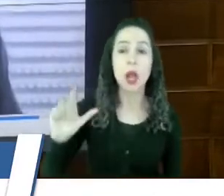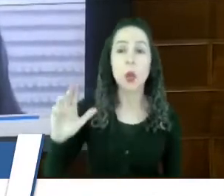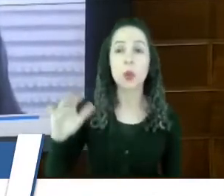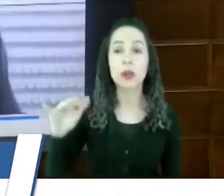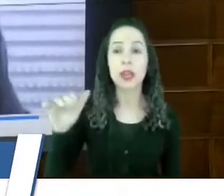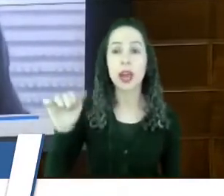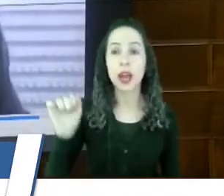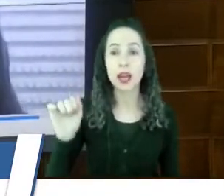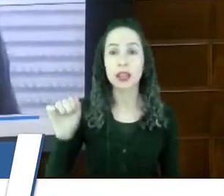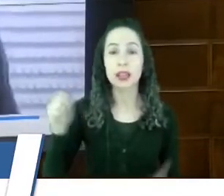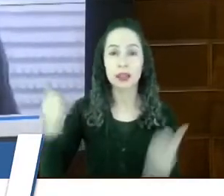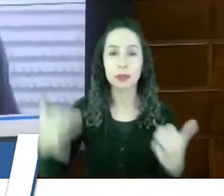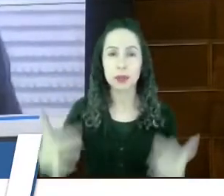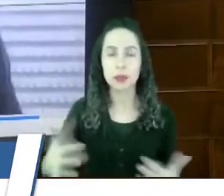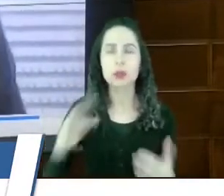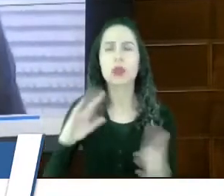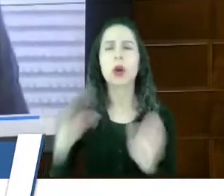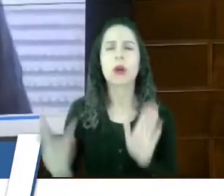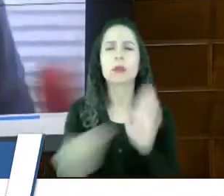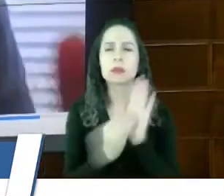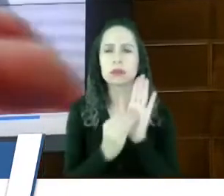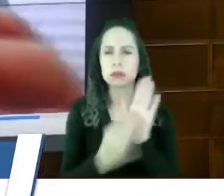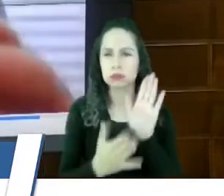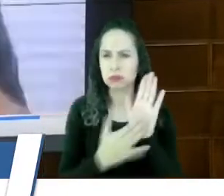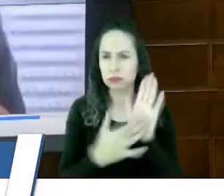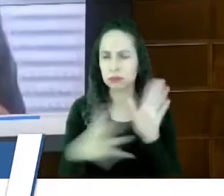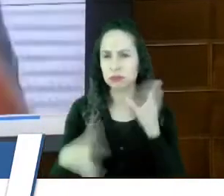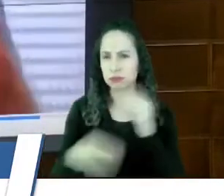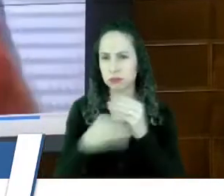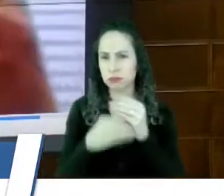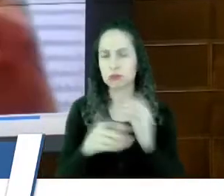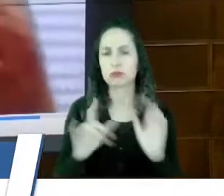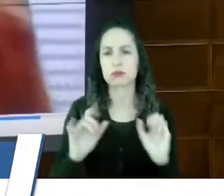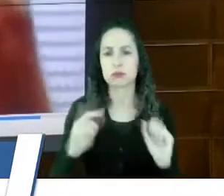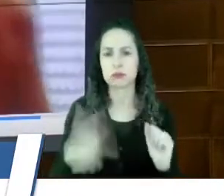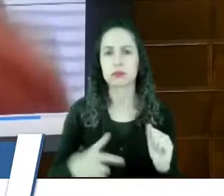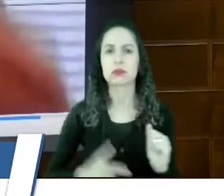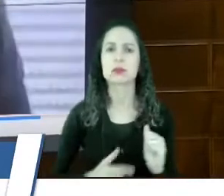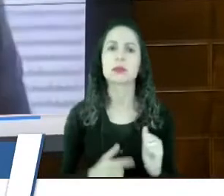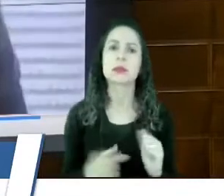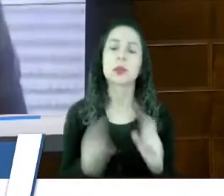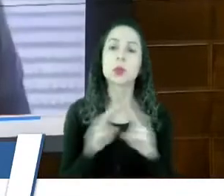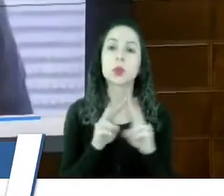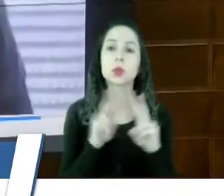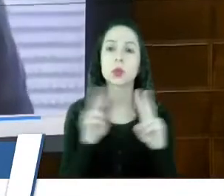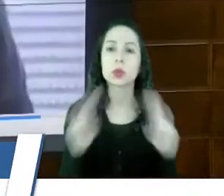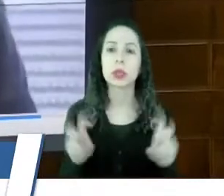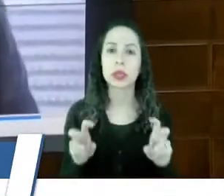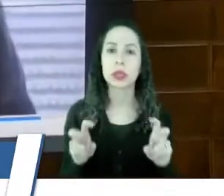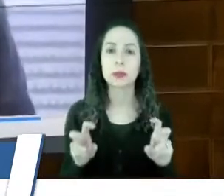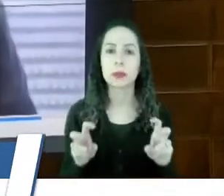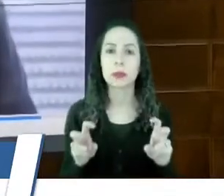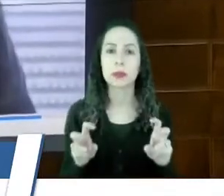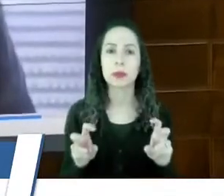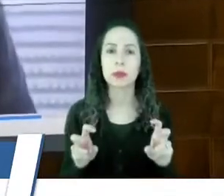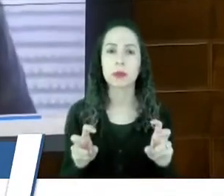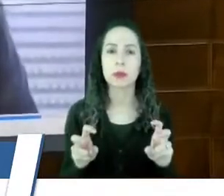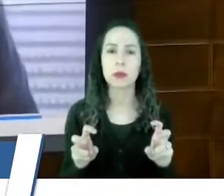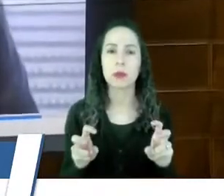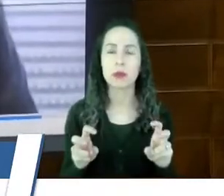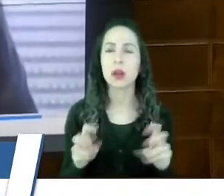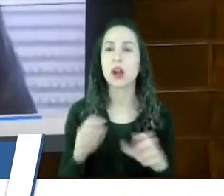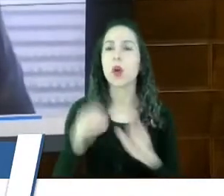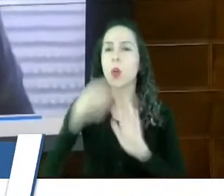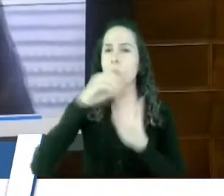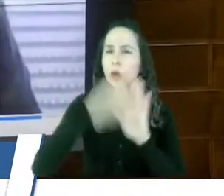fazer um registro. Quanto a modulação, quanto ao envio do ofício, tudo em